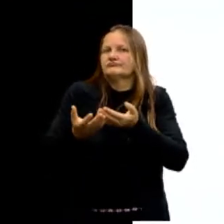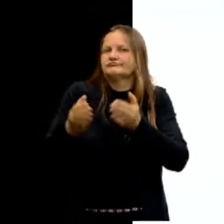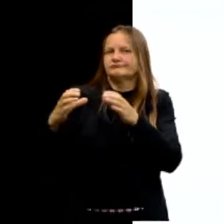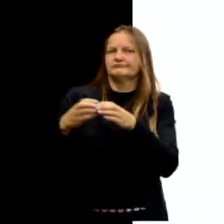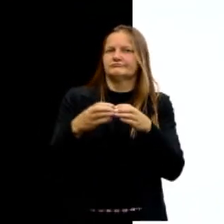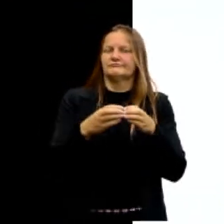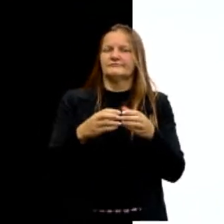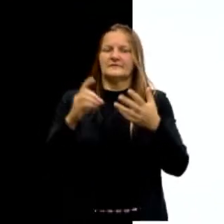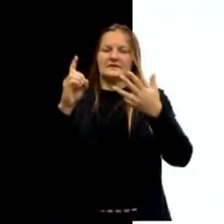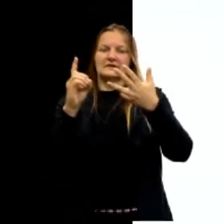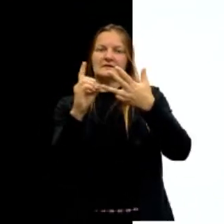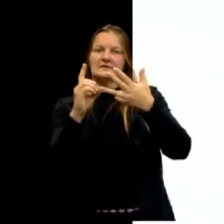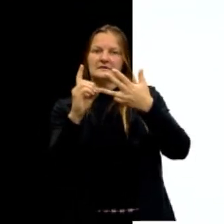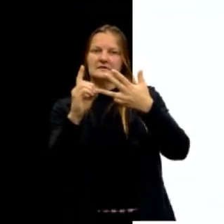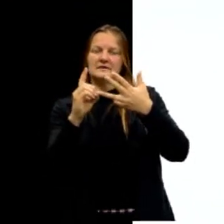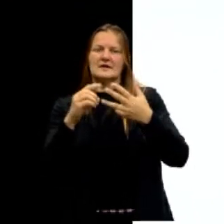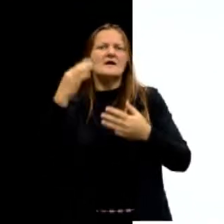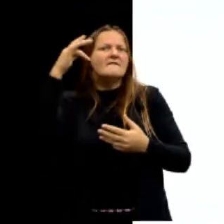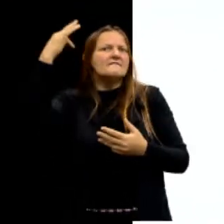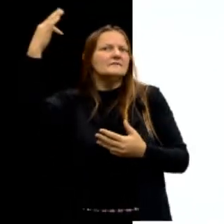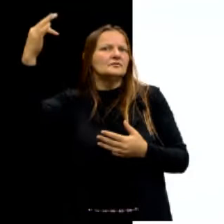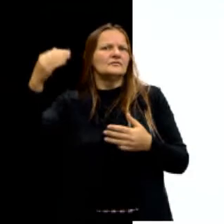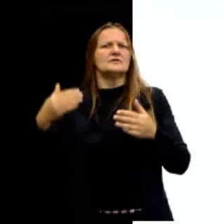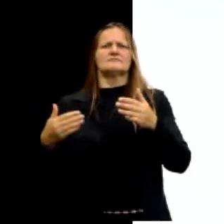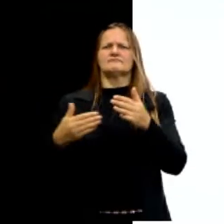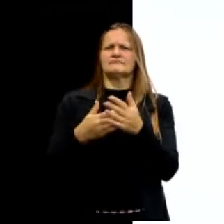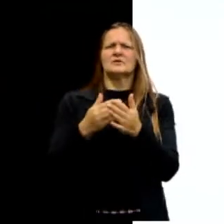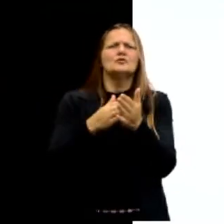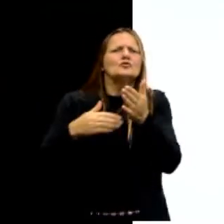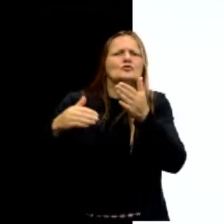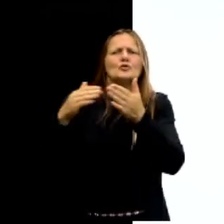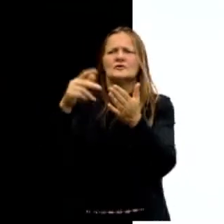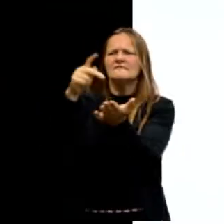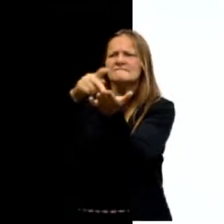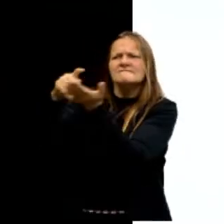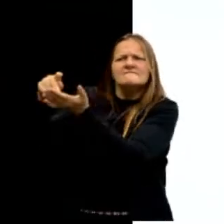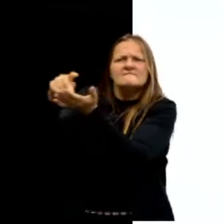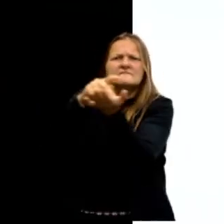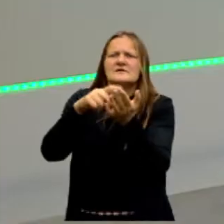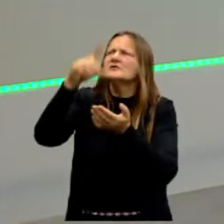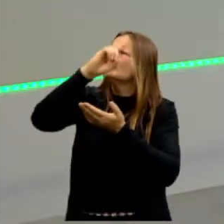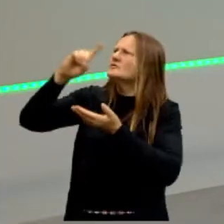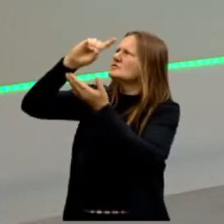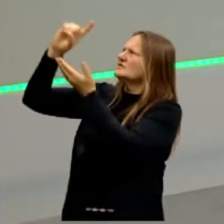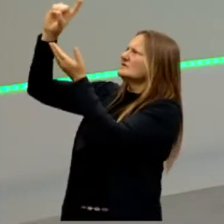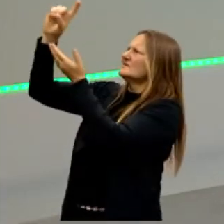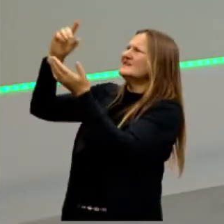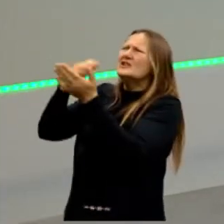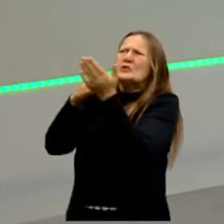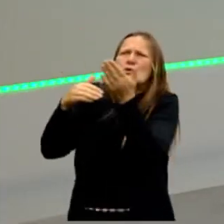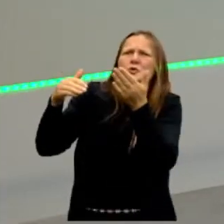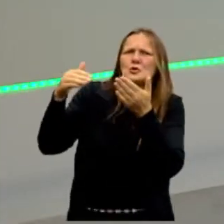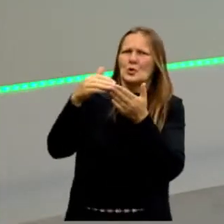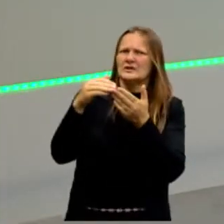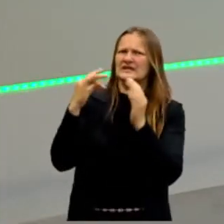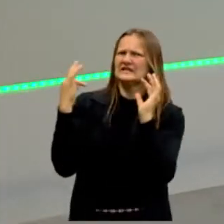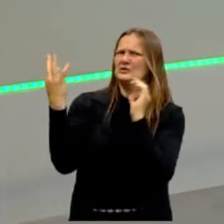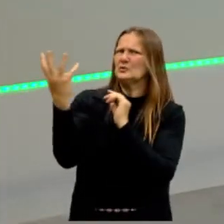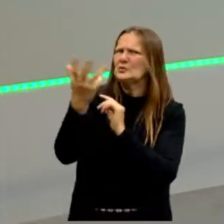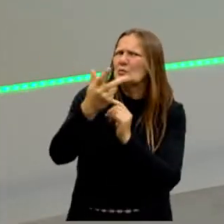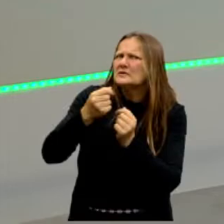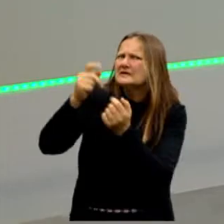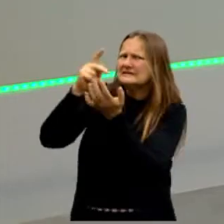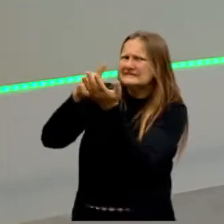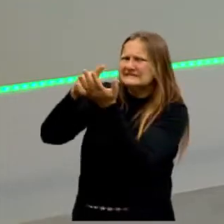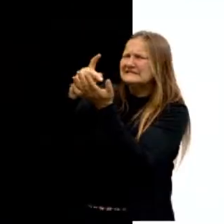Letra D. A filosofia é capaz de alcançar todas as verdades acerca de Deus? Todas as verdades já não sei.